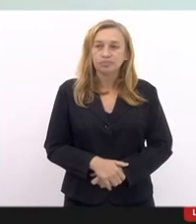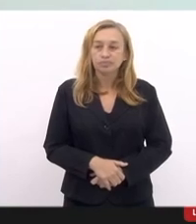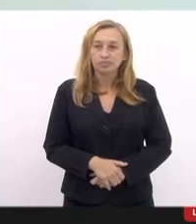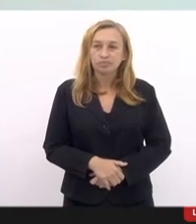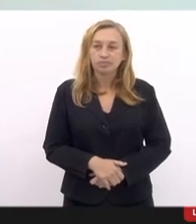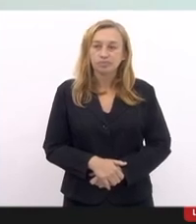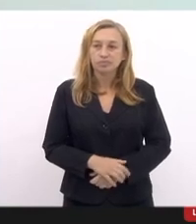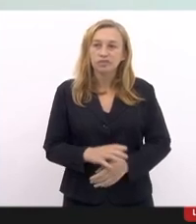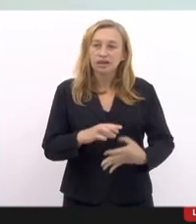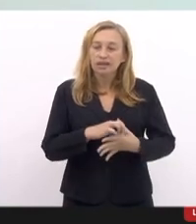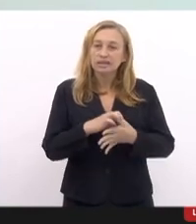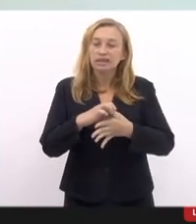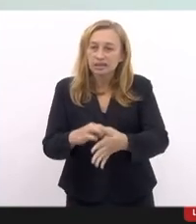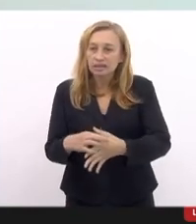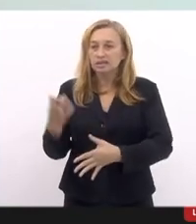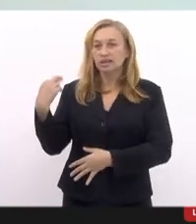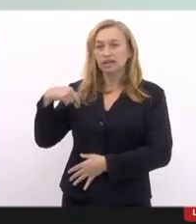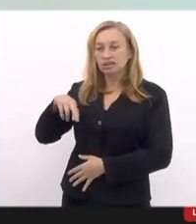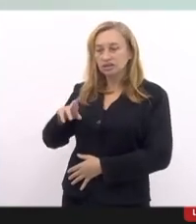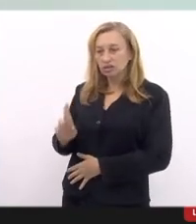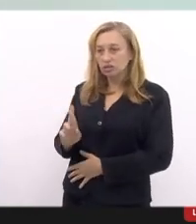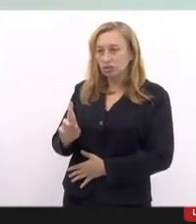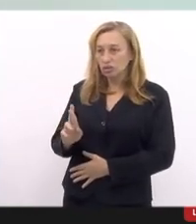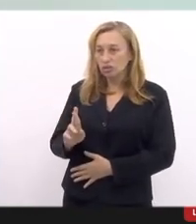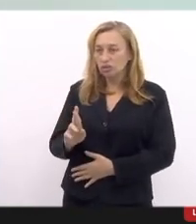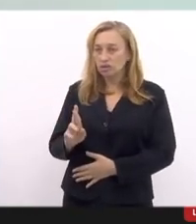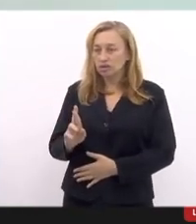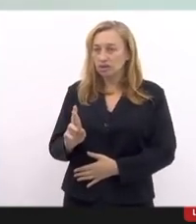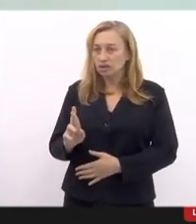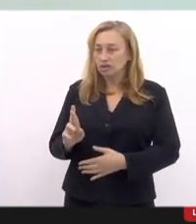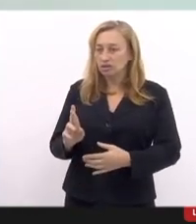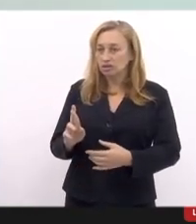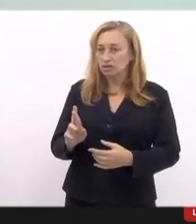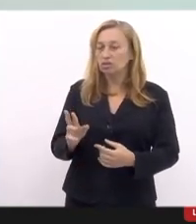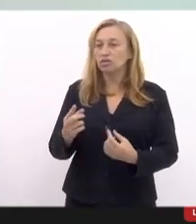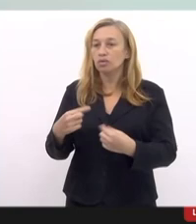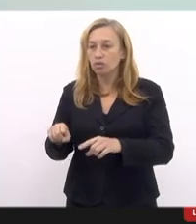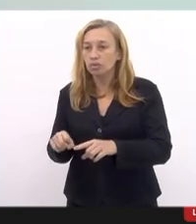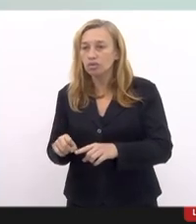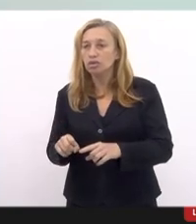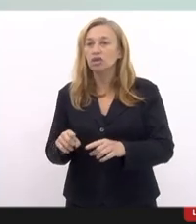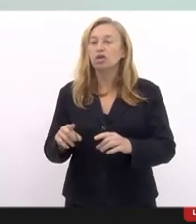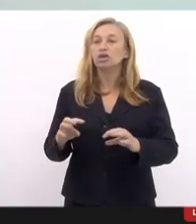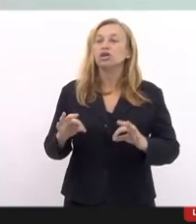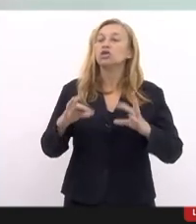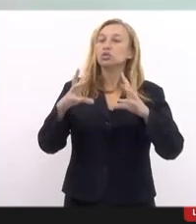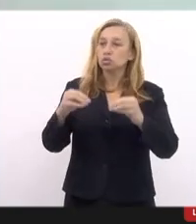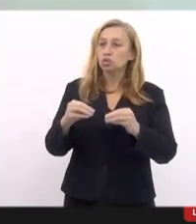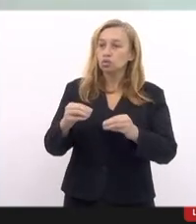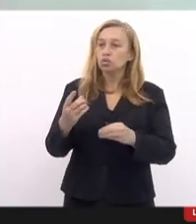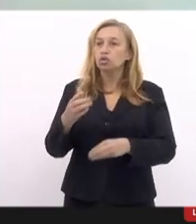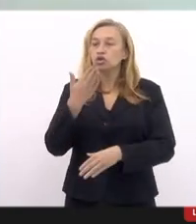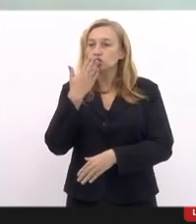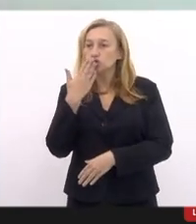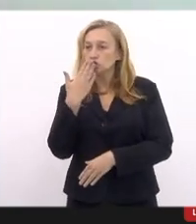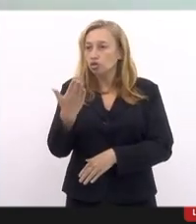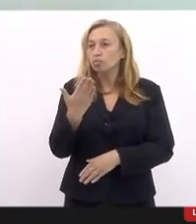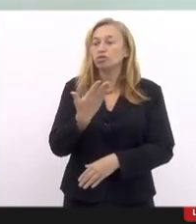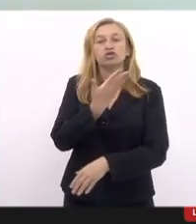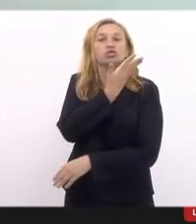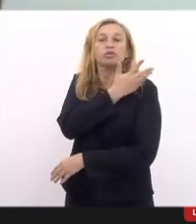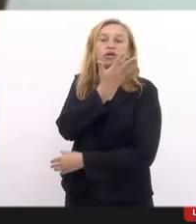intolerância religiosa, quanto a intolerância de gênero, e a intolerância racial, qualquer outro tipo de intolerância que possa